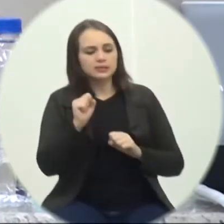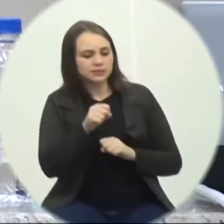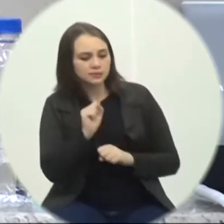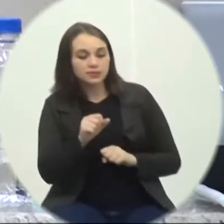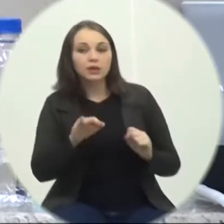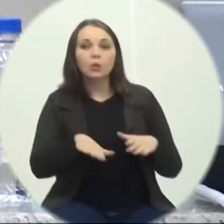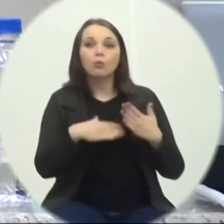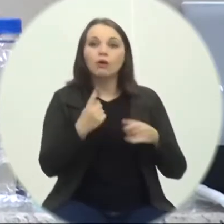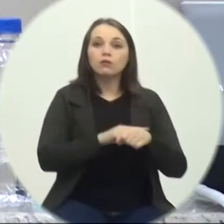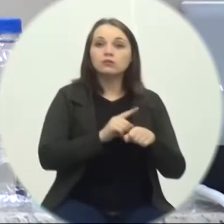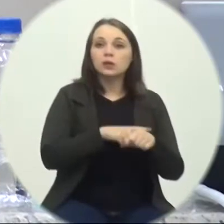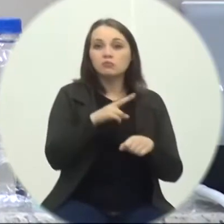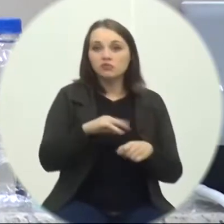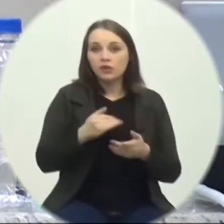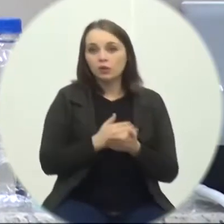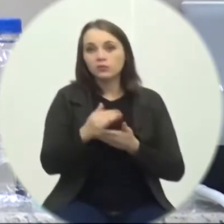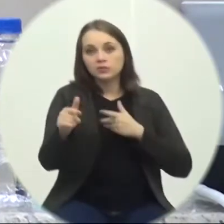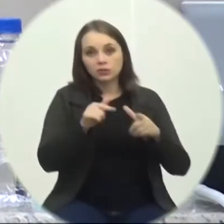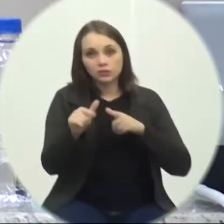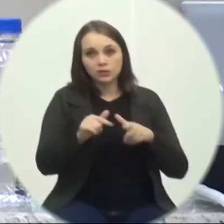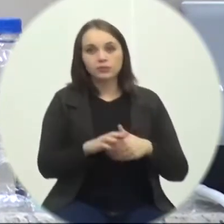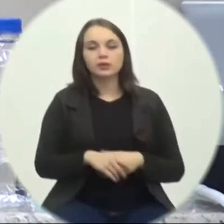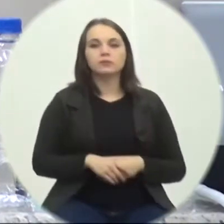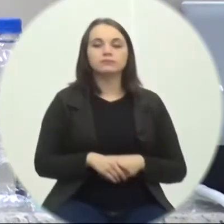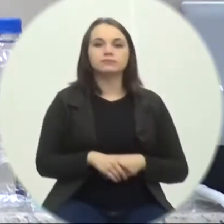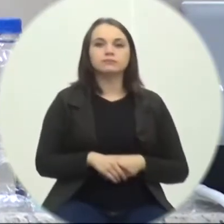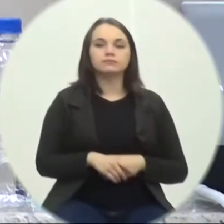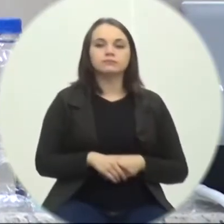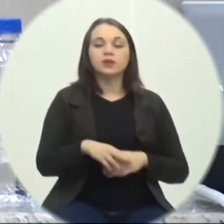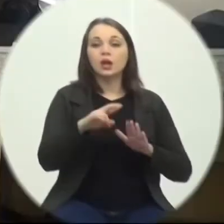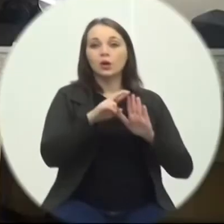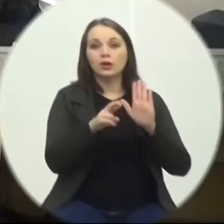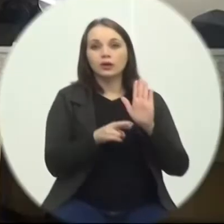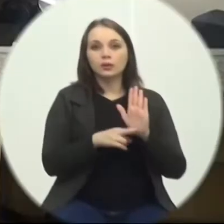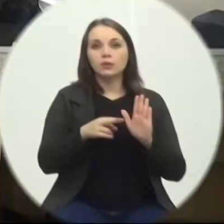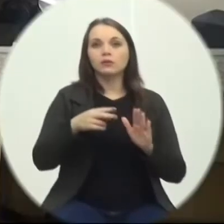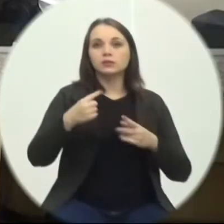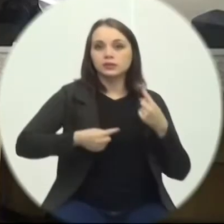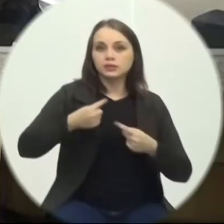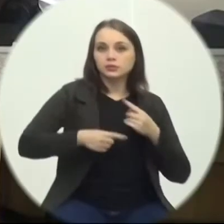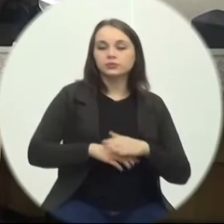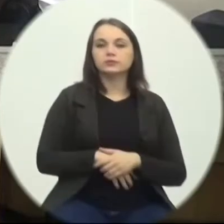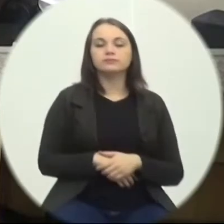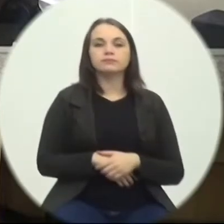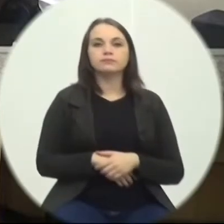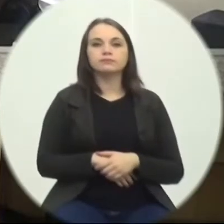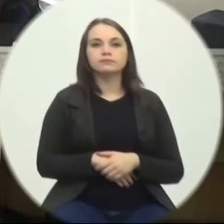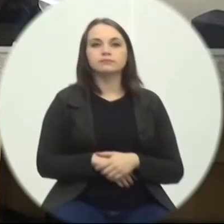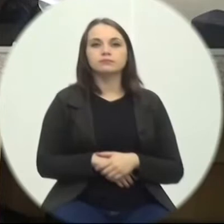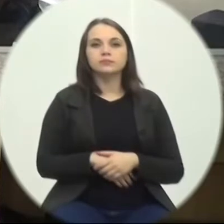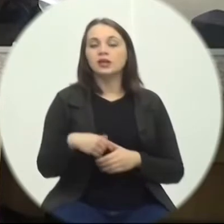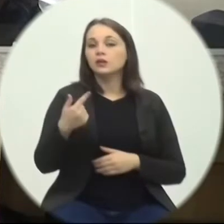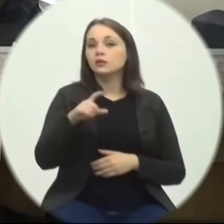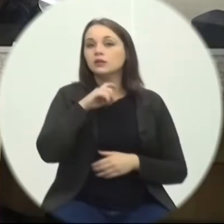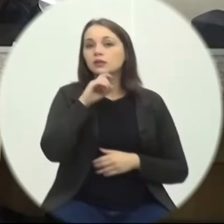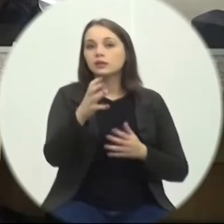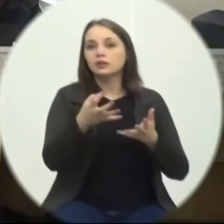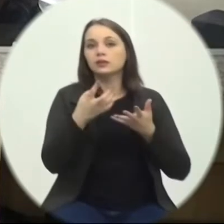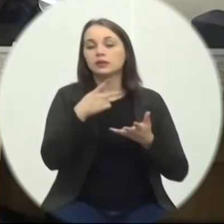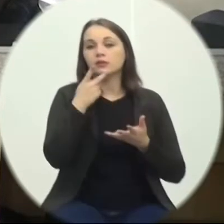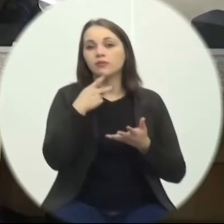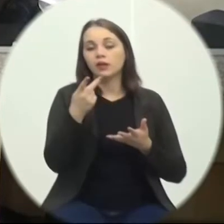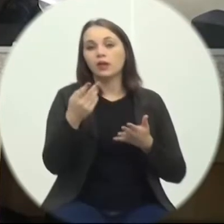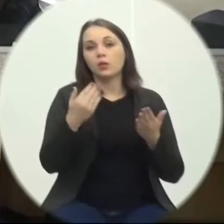Qual o prazo Para o início Da execução Dos trabalhos O requerimento Está em discussão Não havendo Quem queira